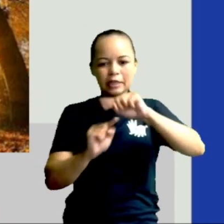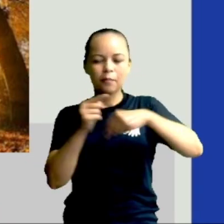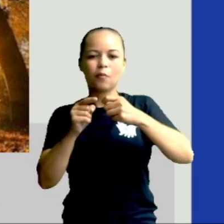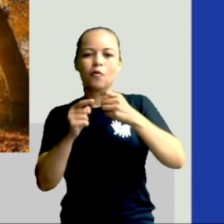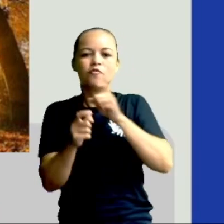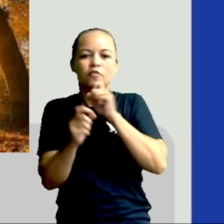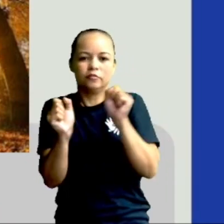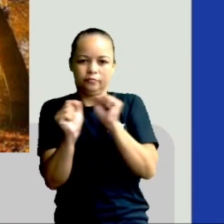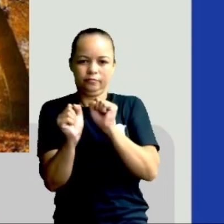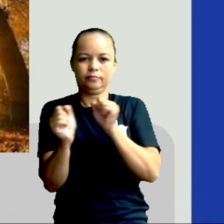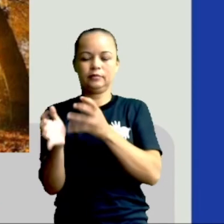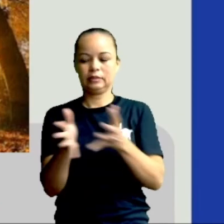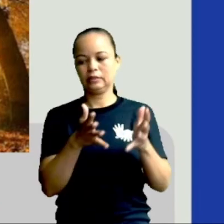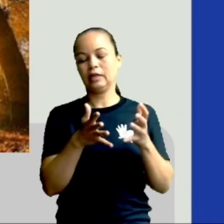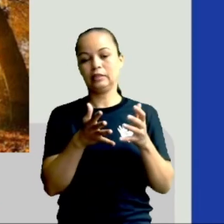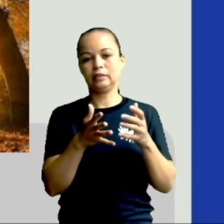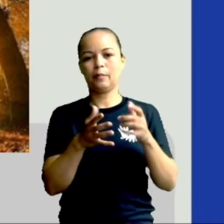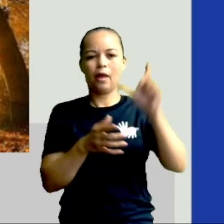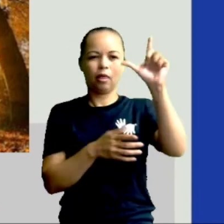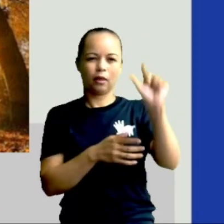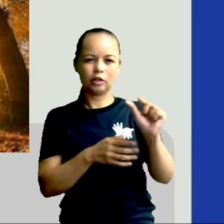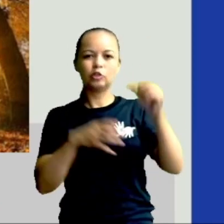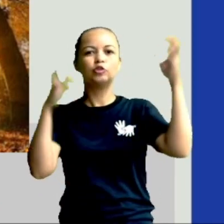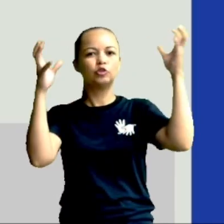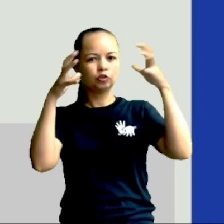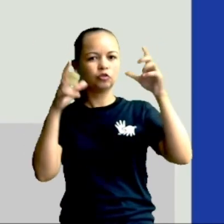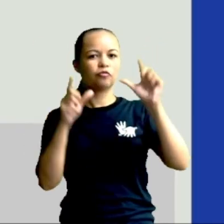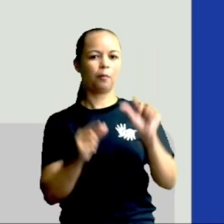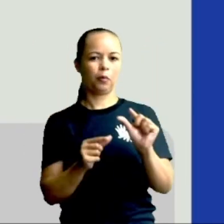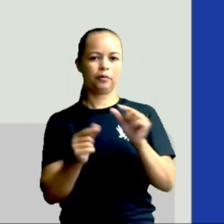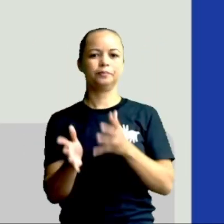disso, a redução do índice de chuva, tá bom?